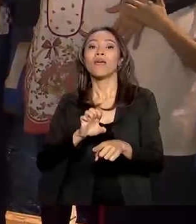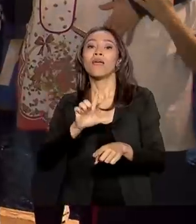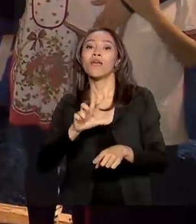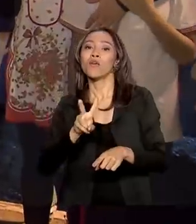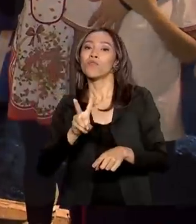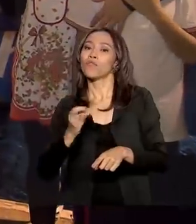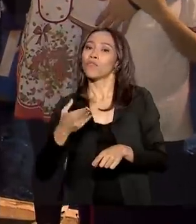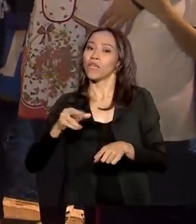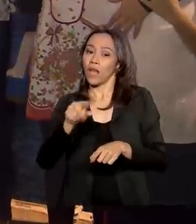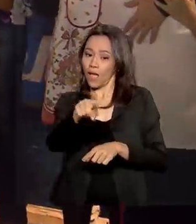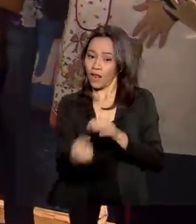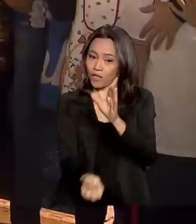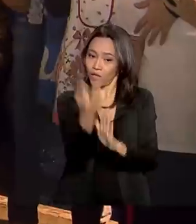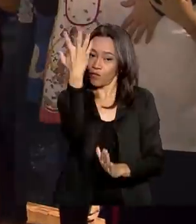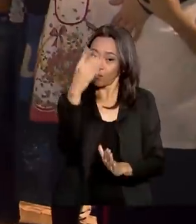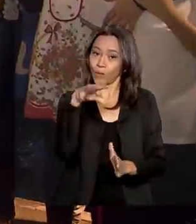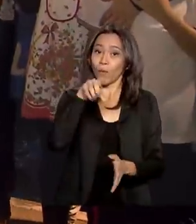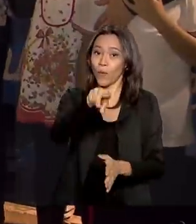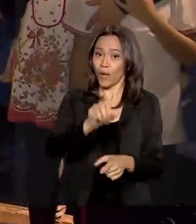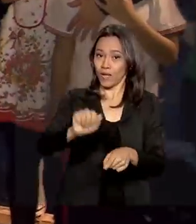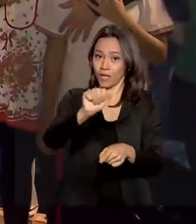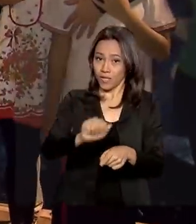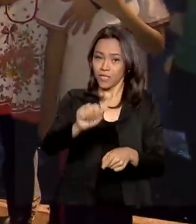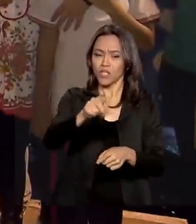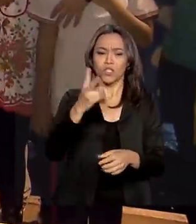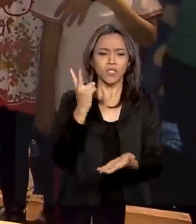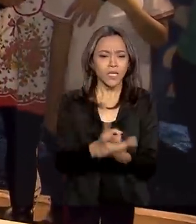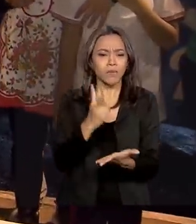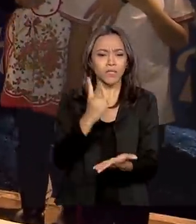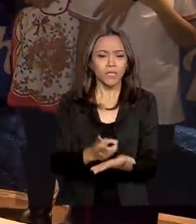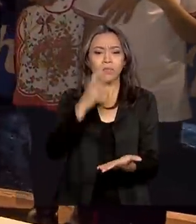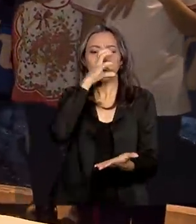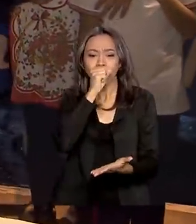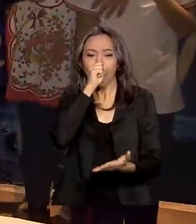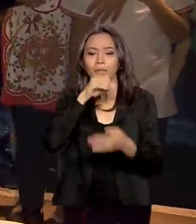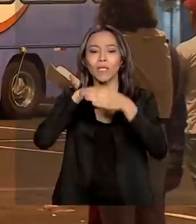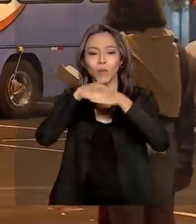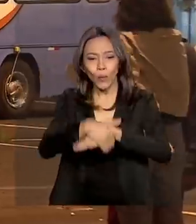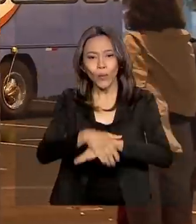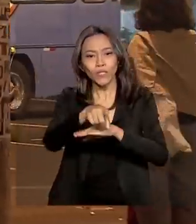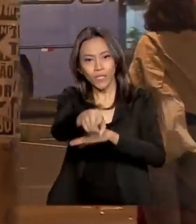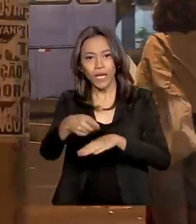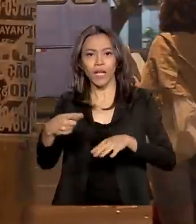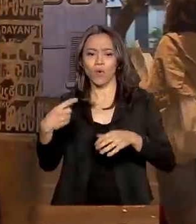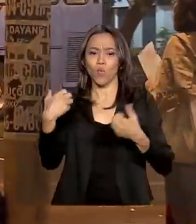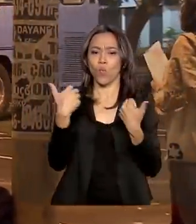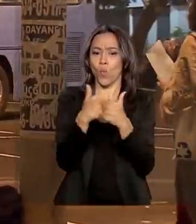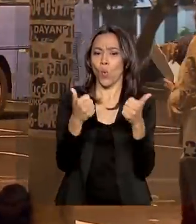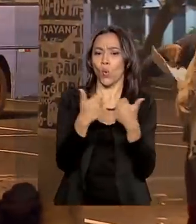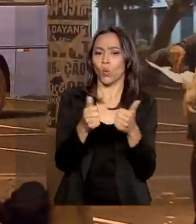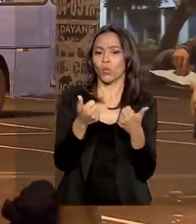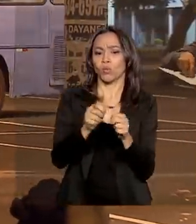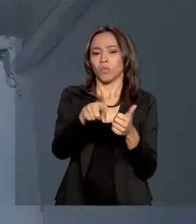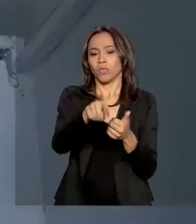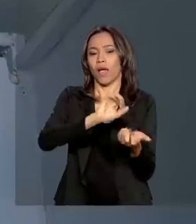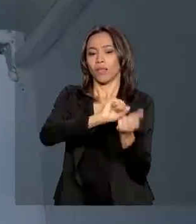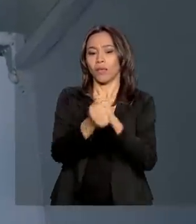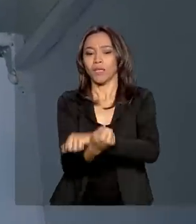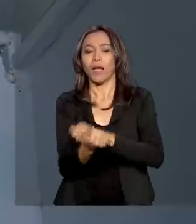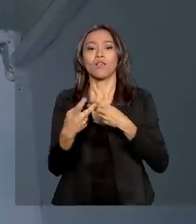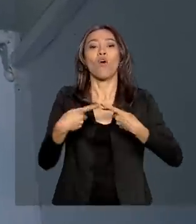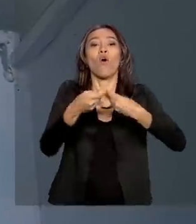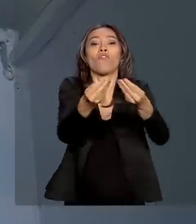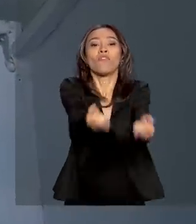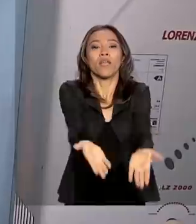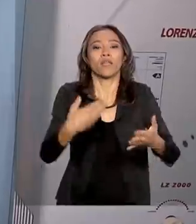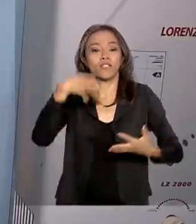Esperança, que vai todo sábado à noite para o setor comercial sul com um ônibus adaptado para fornecer banhos